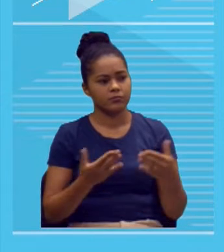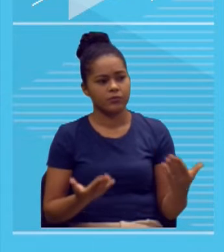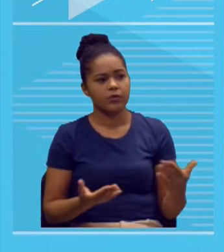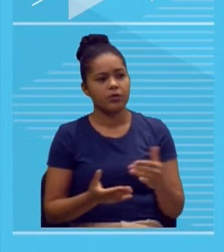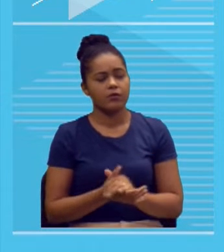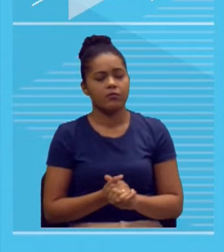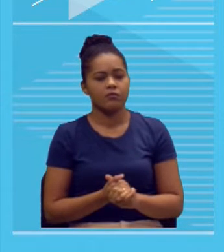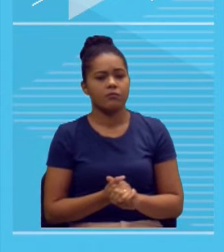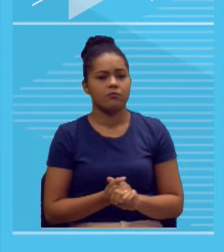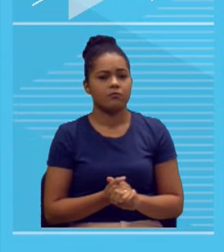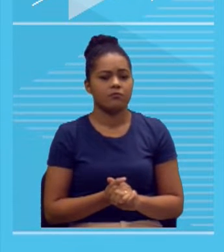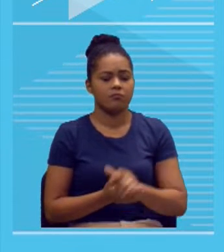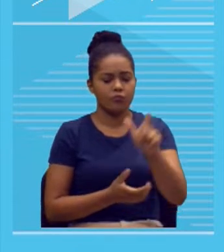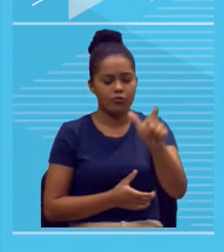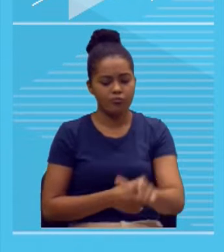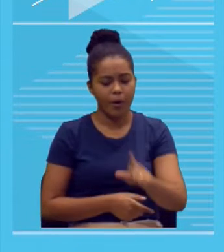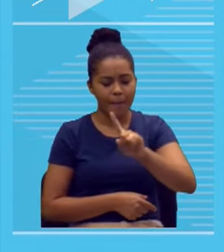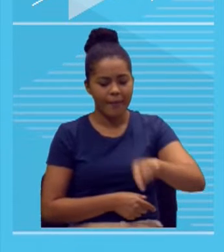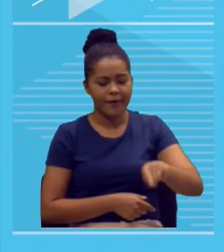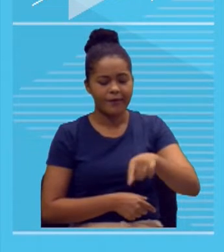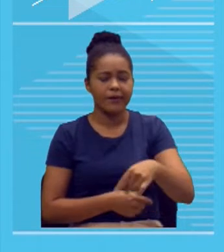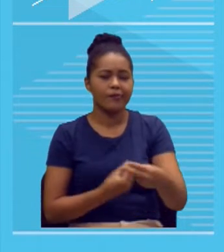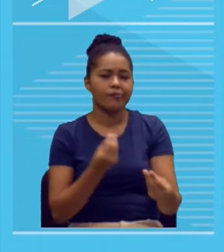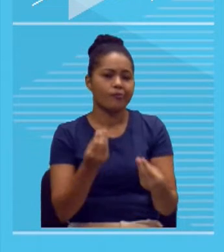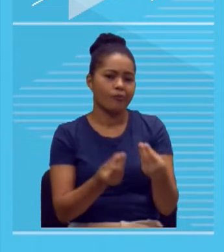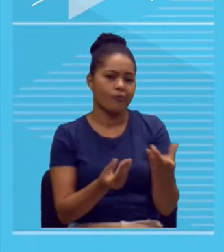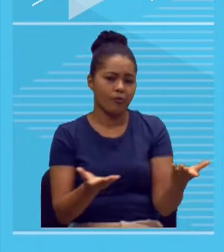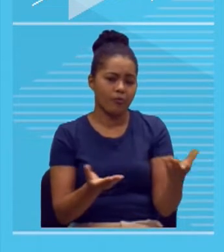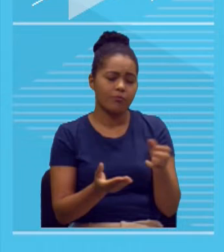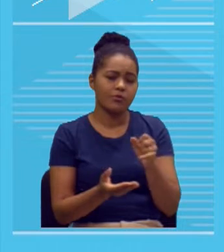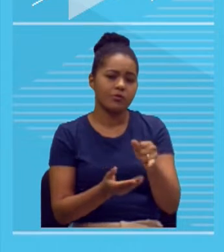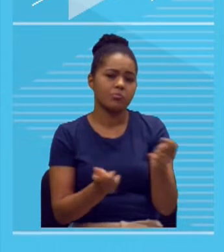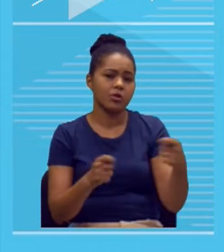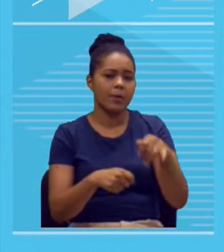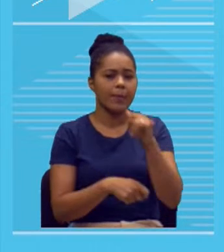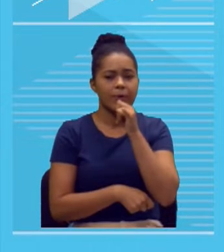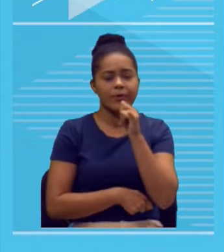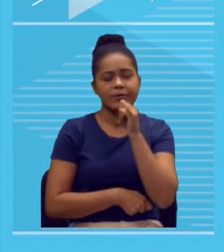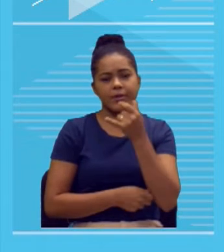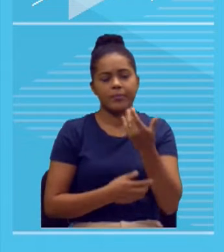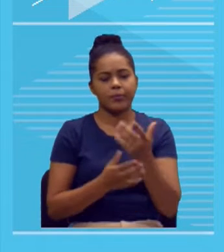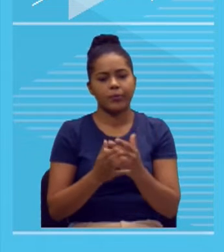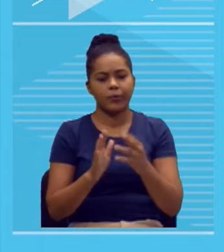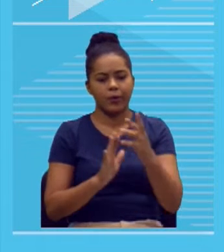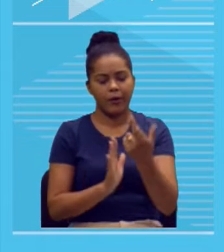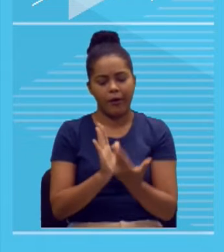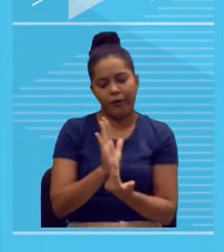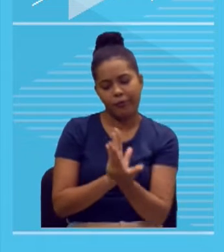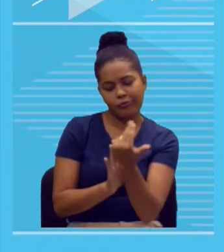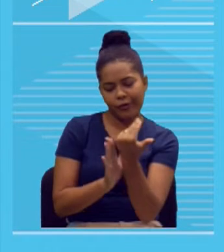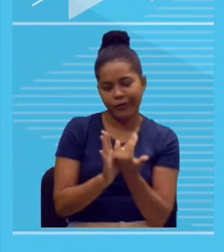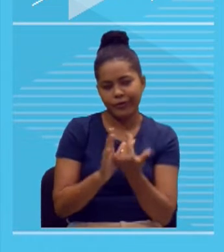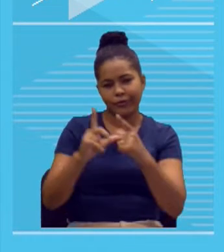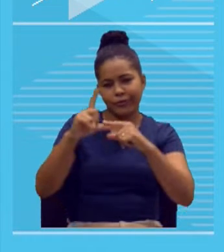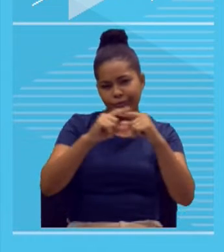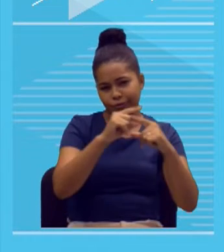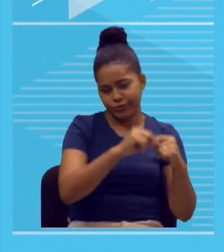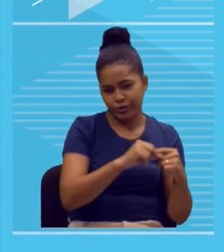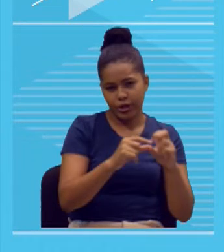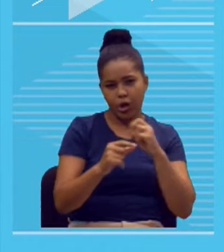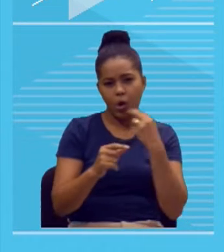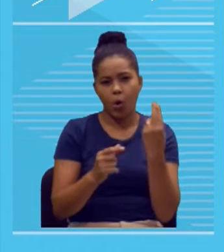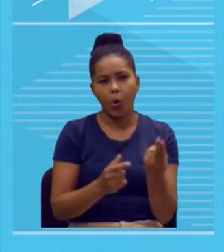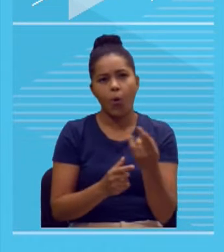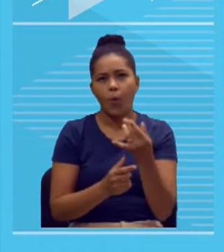candidato? Formas elementares de anulação. A pessoa desenha lá uma estrela, assina a redação,